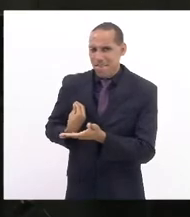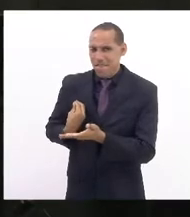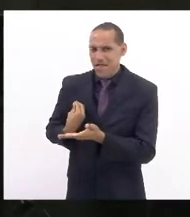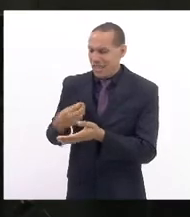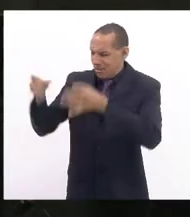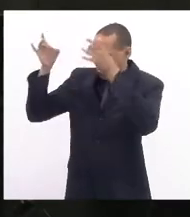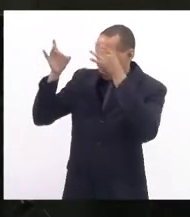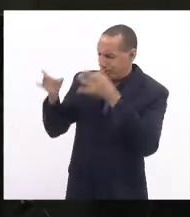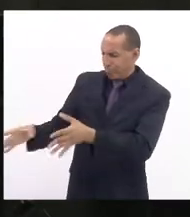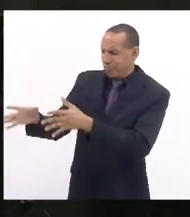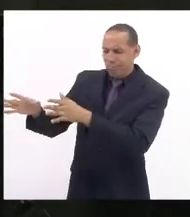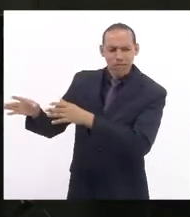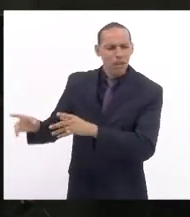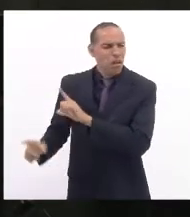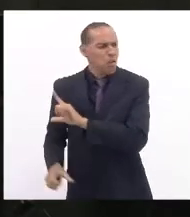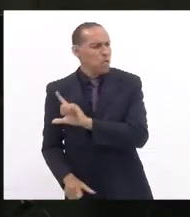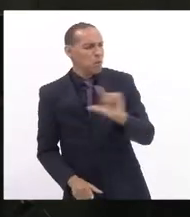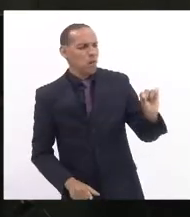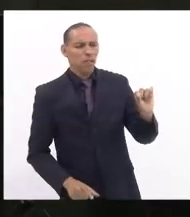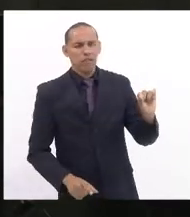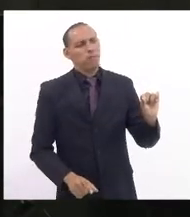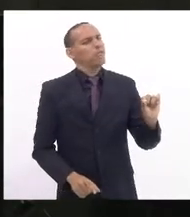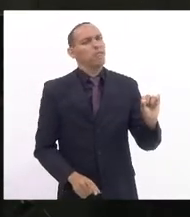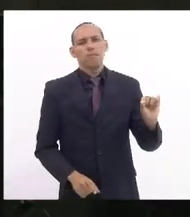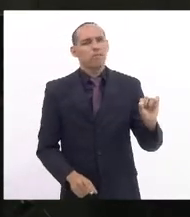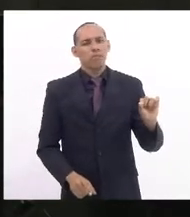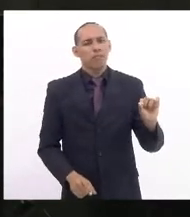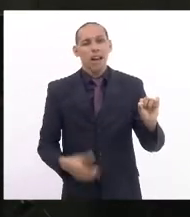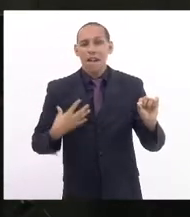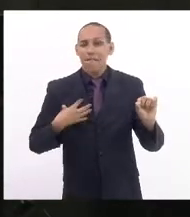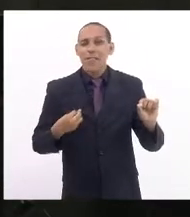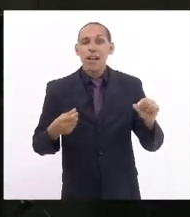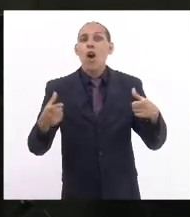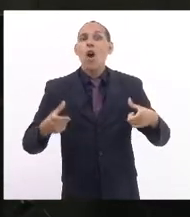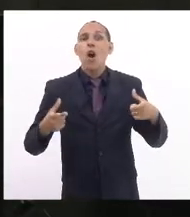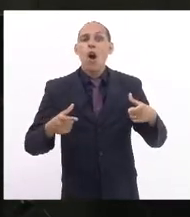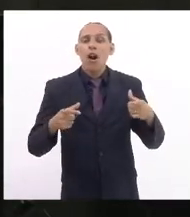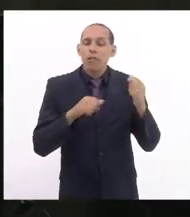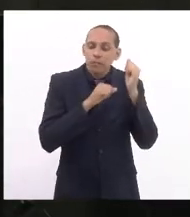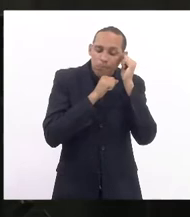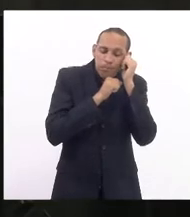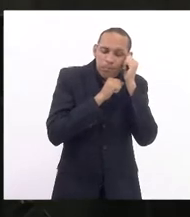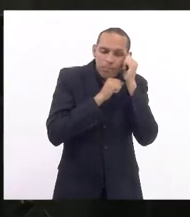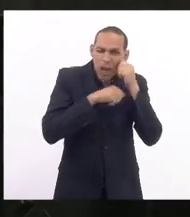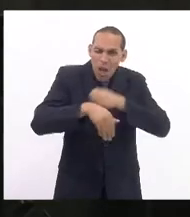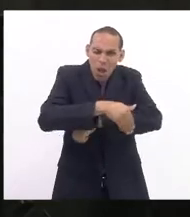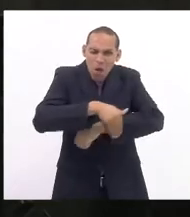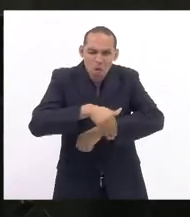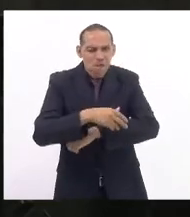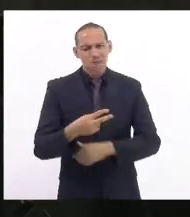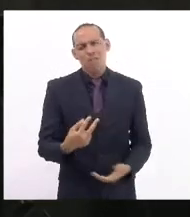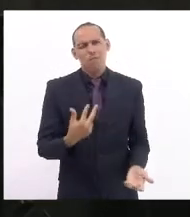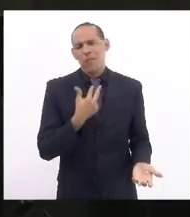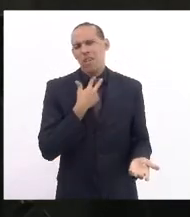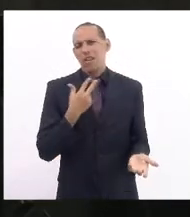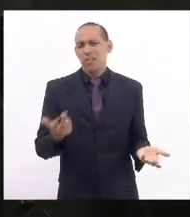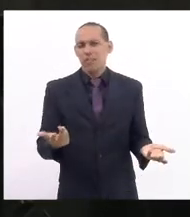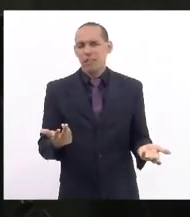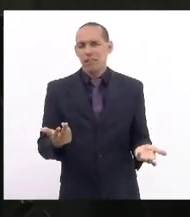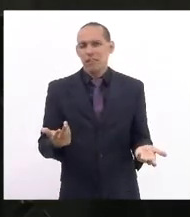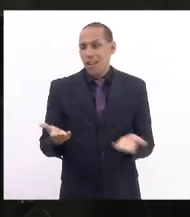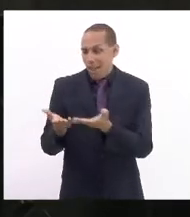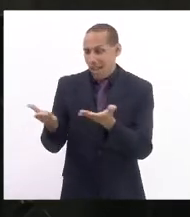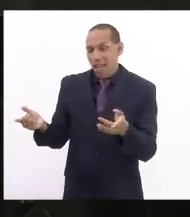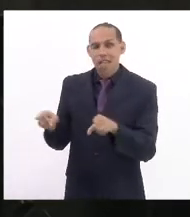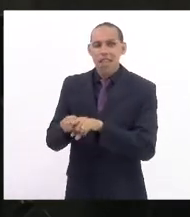ruim com o agressor para colocar o seu filho para dormir ao relento. Muitas delas, também, muitas das vezes, não têm